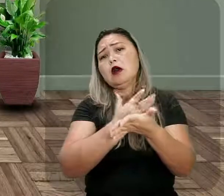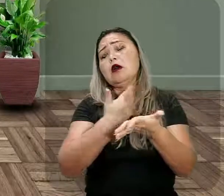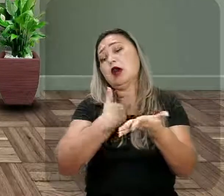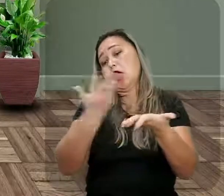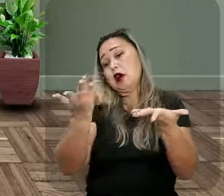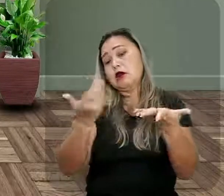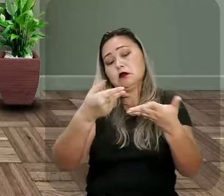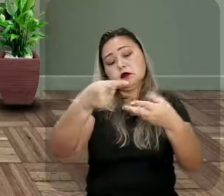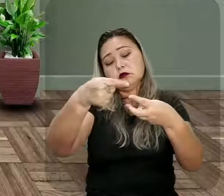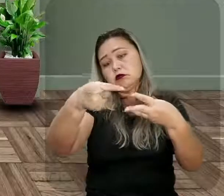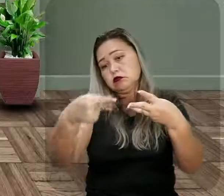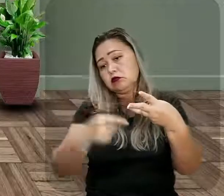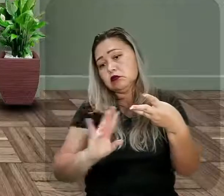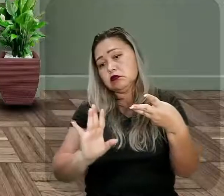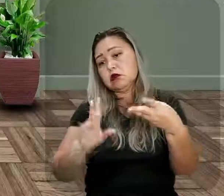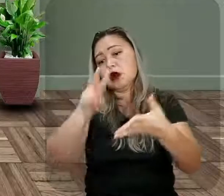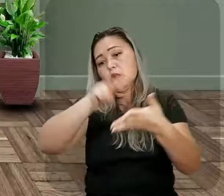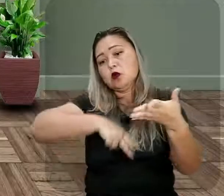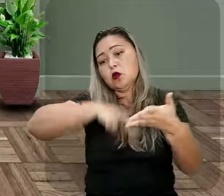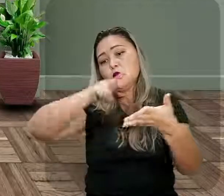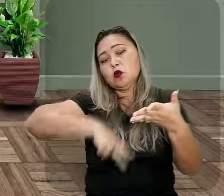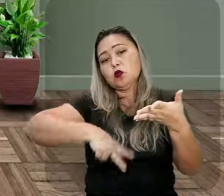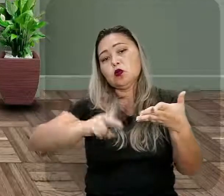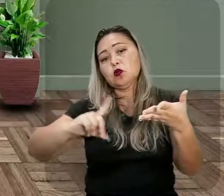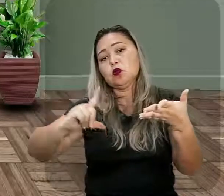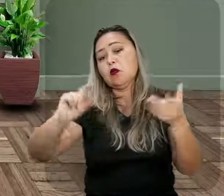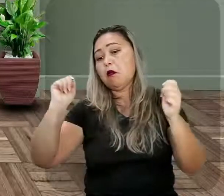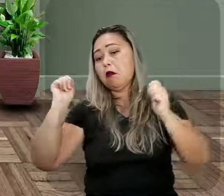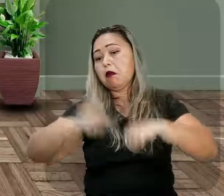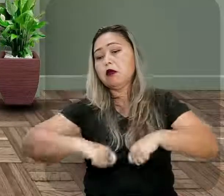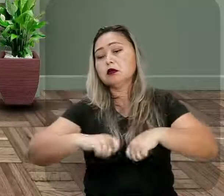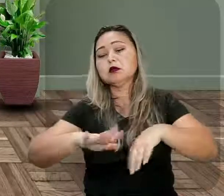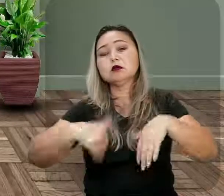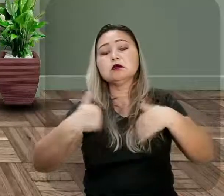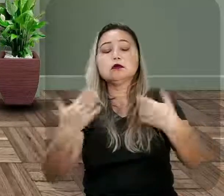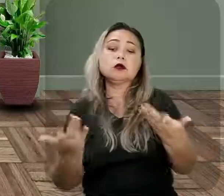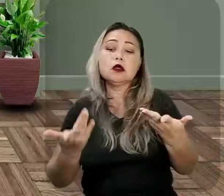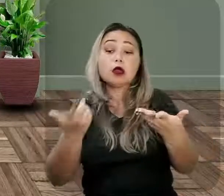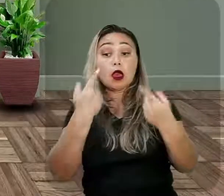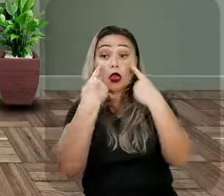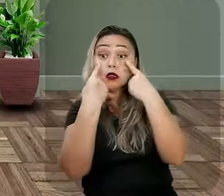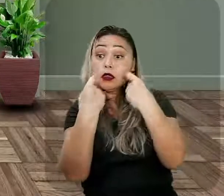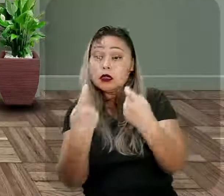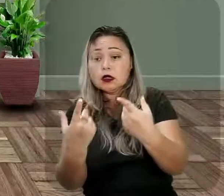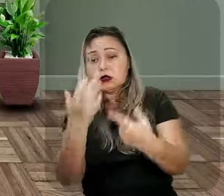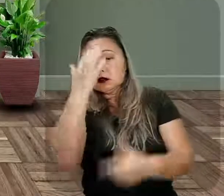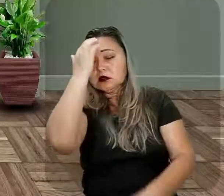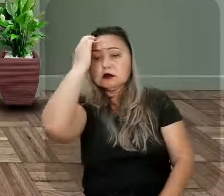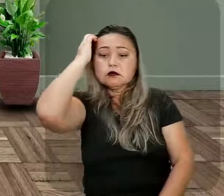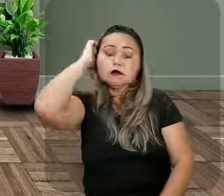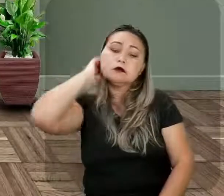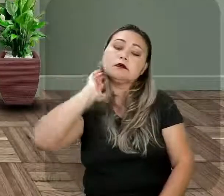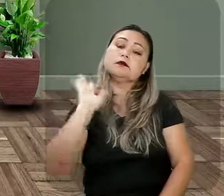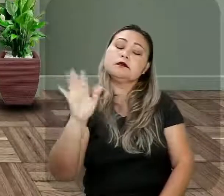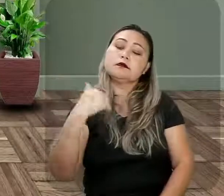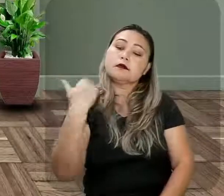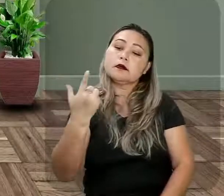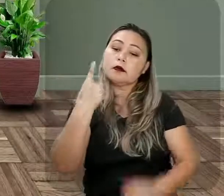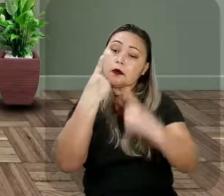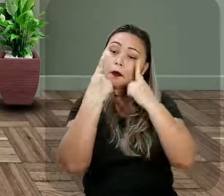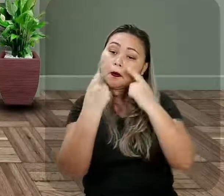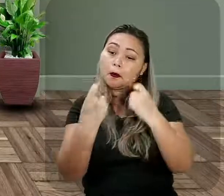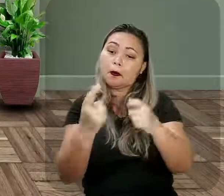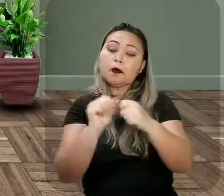essas três sugestões de leitura, vocês possam aí ter esse interesse. Então, busquem,